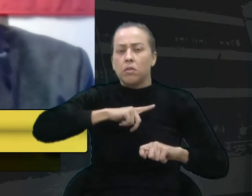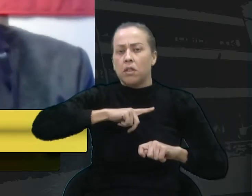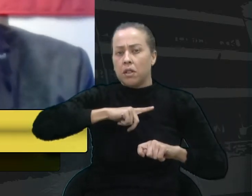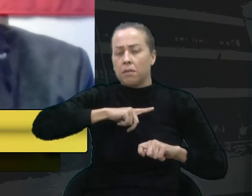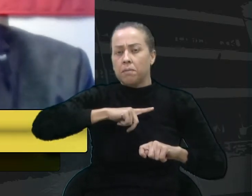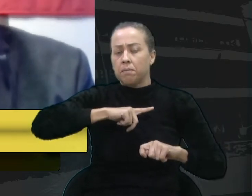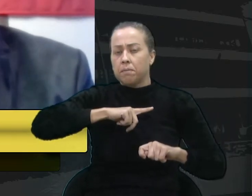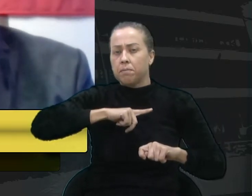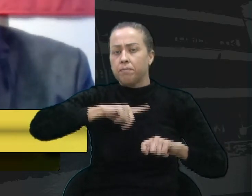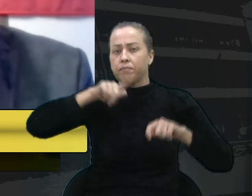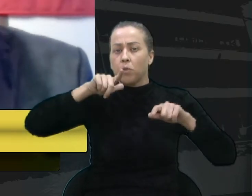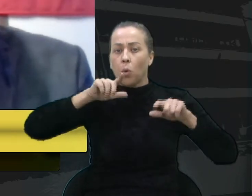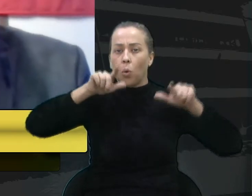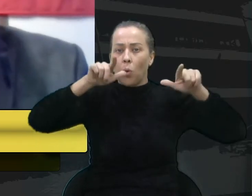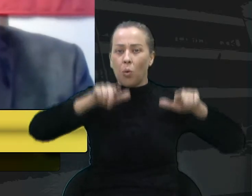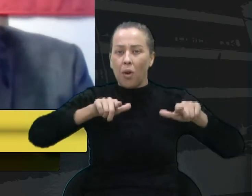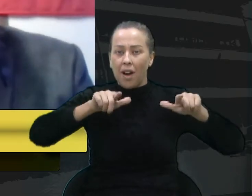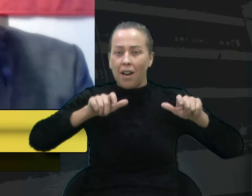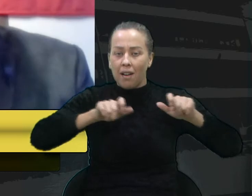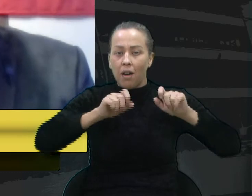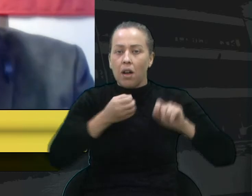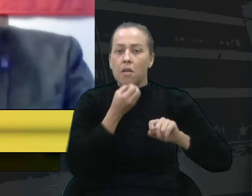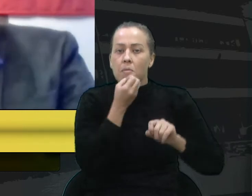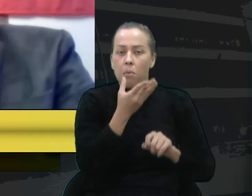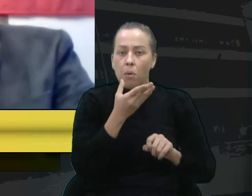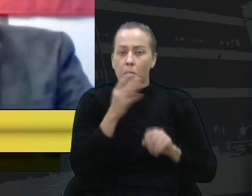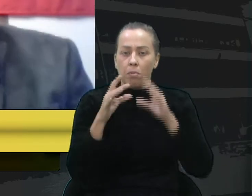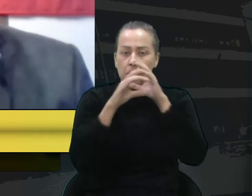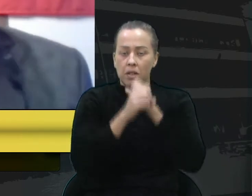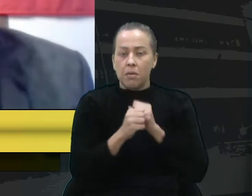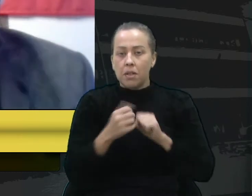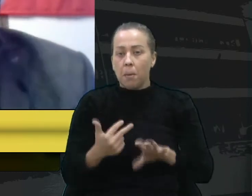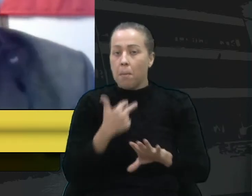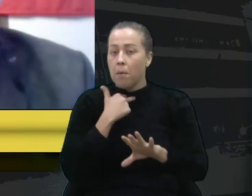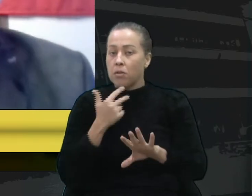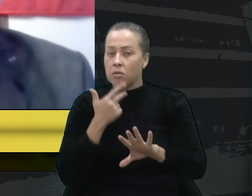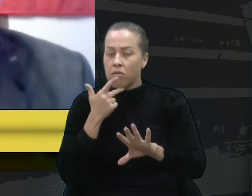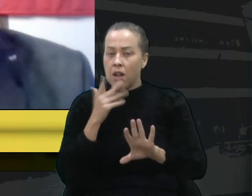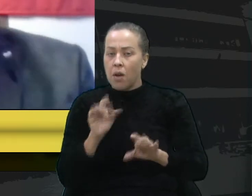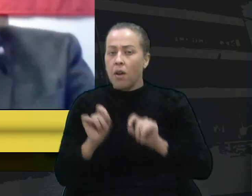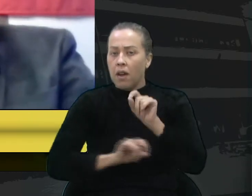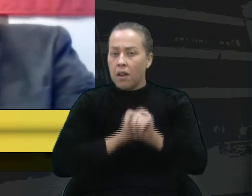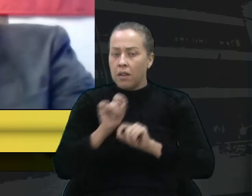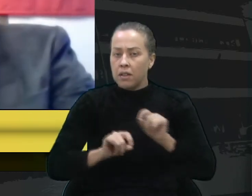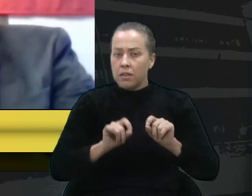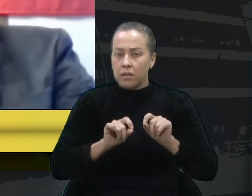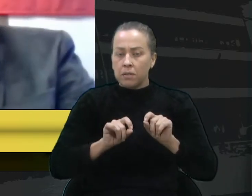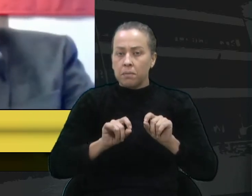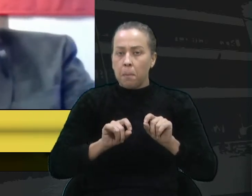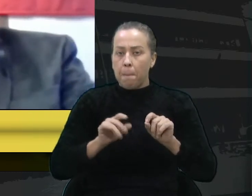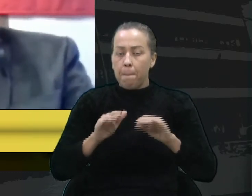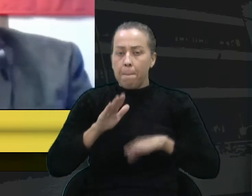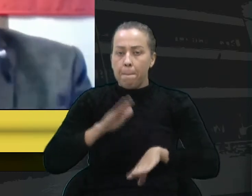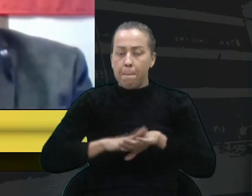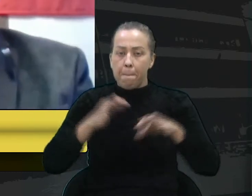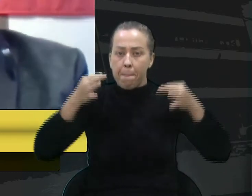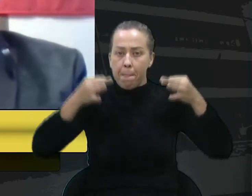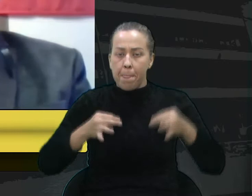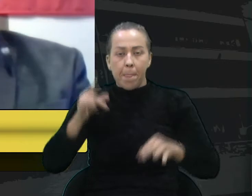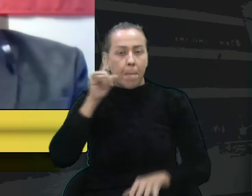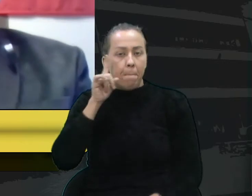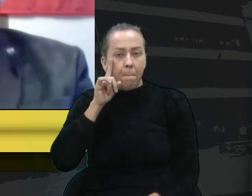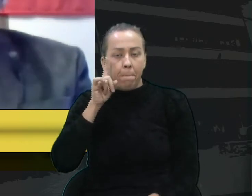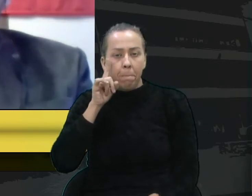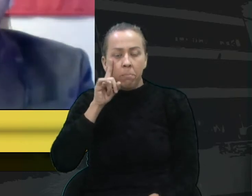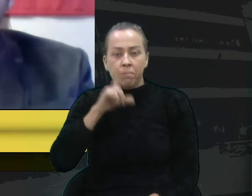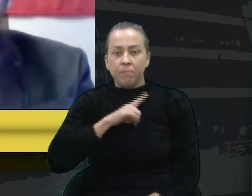lugar específico e adequado aí para os animais. Mas não posso deixar de dizer também a questão mais prática, no dia a dia das pessoas,